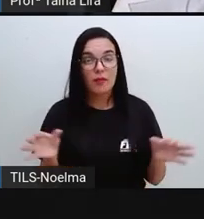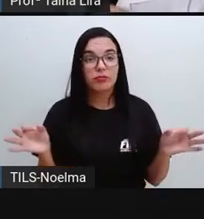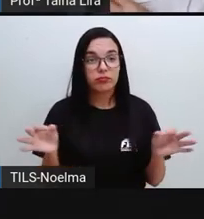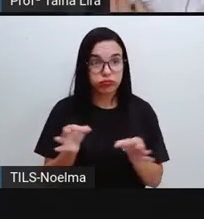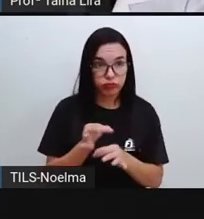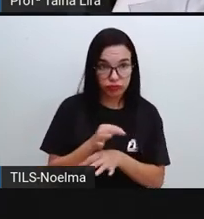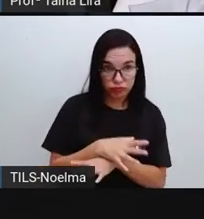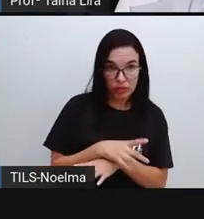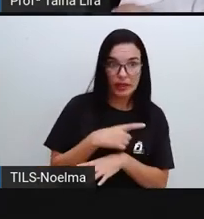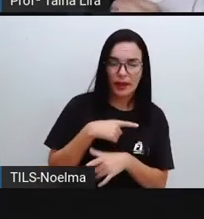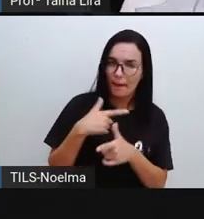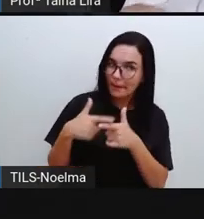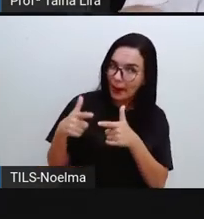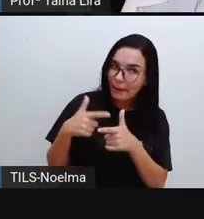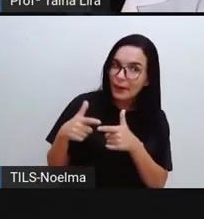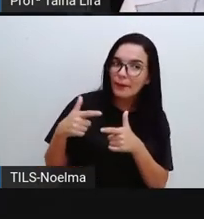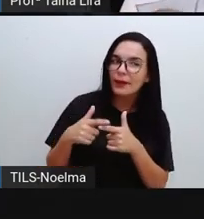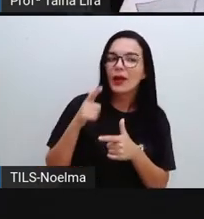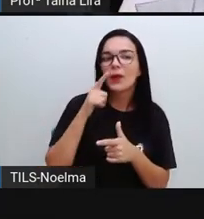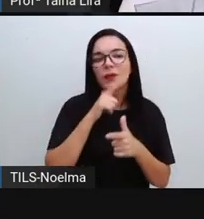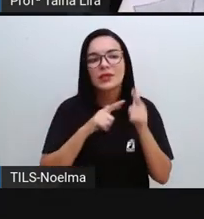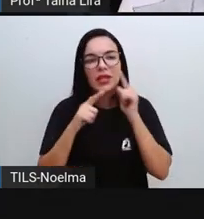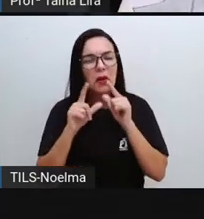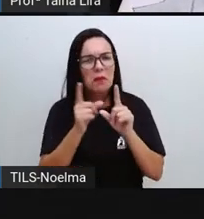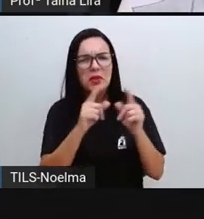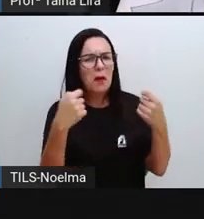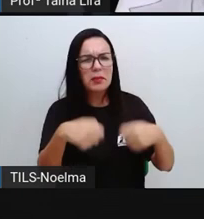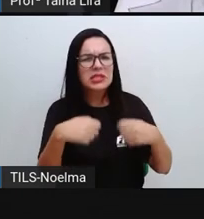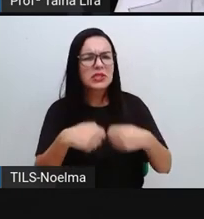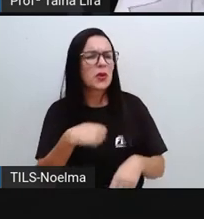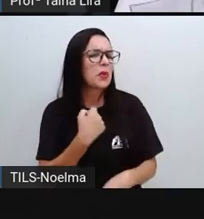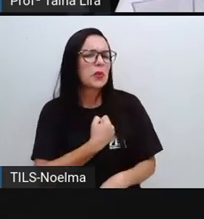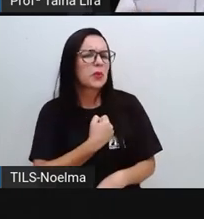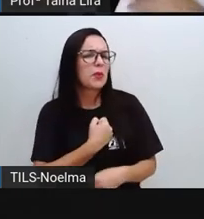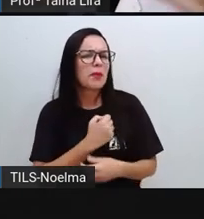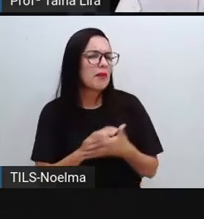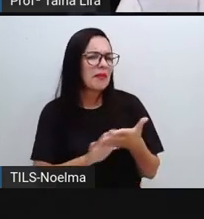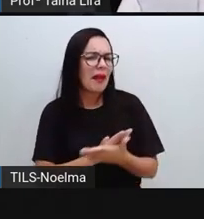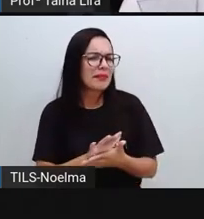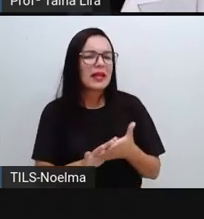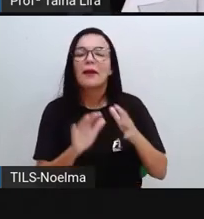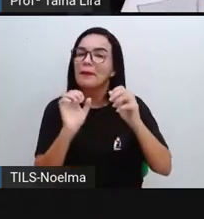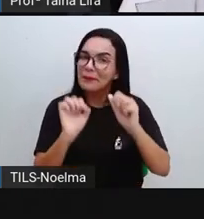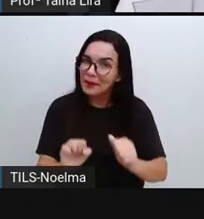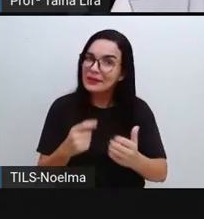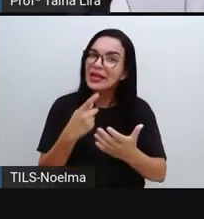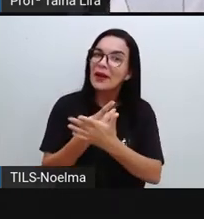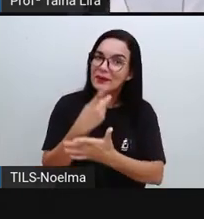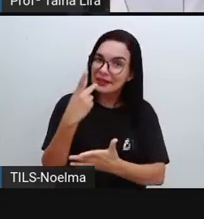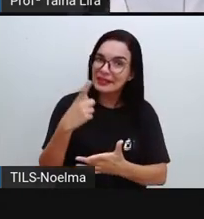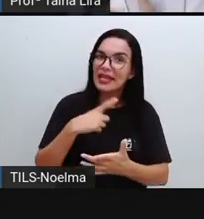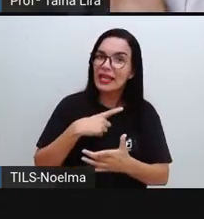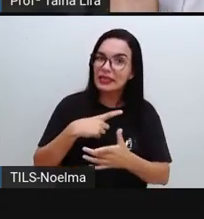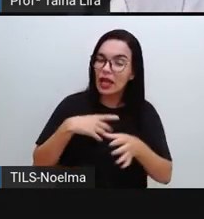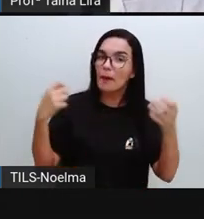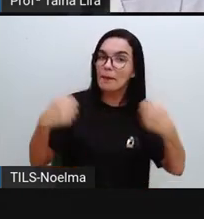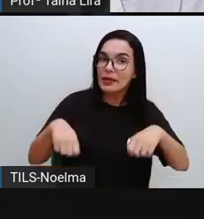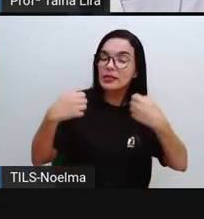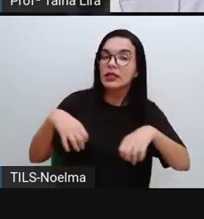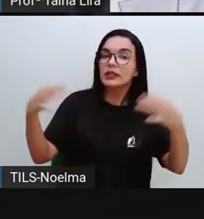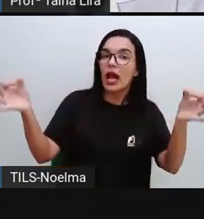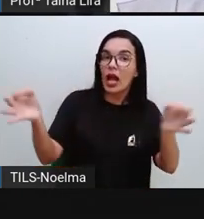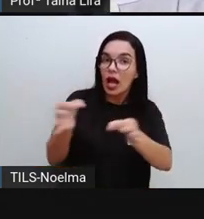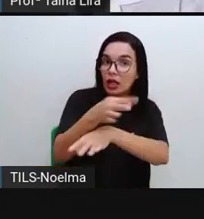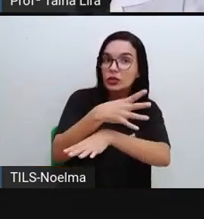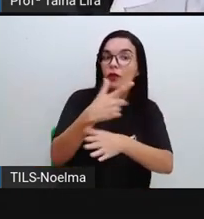uma situação problema. Dessa vez a gente não usou números. Então, pode acontecer da gente resolver até